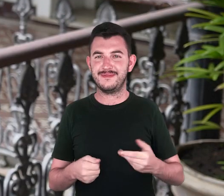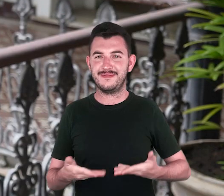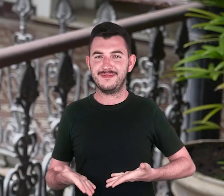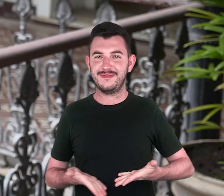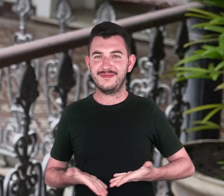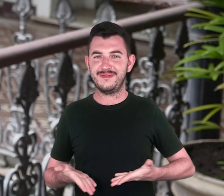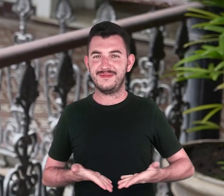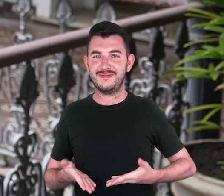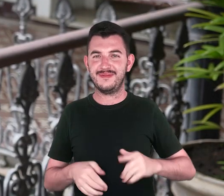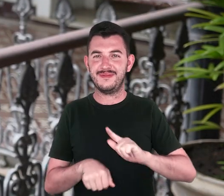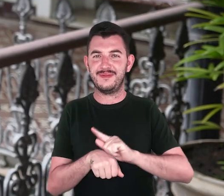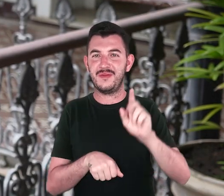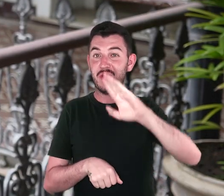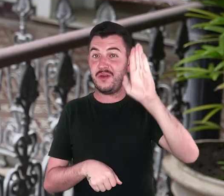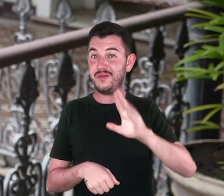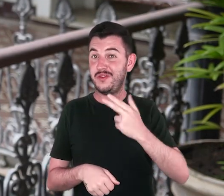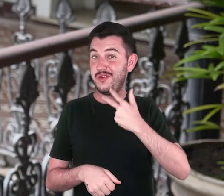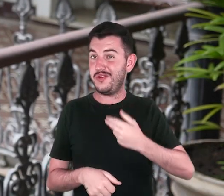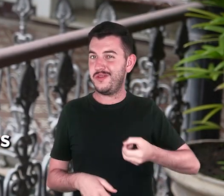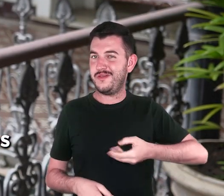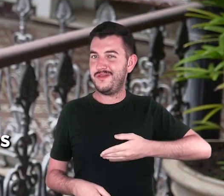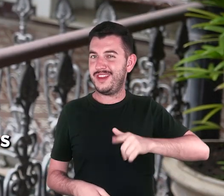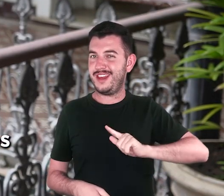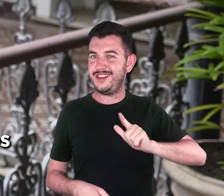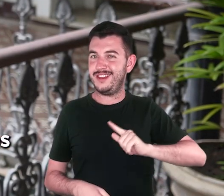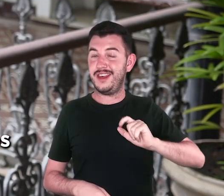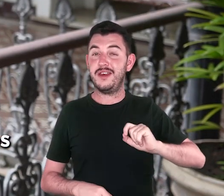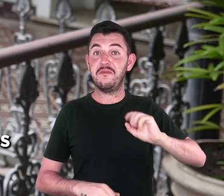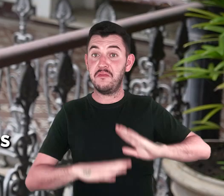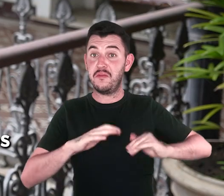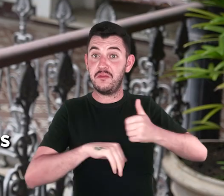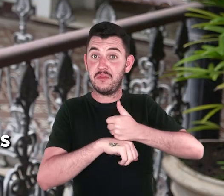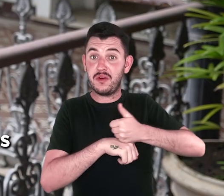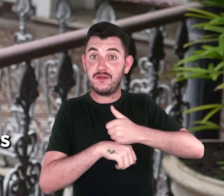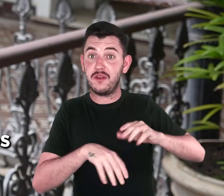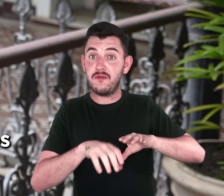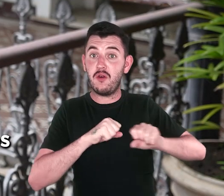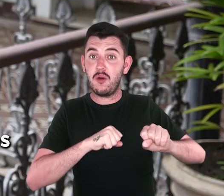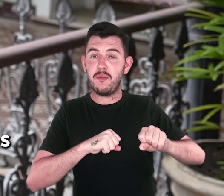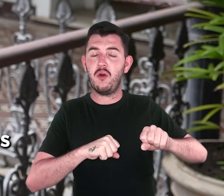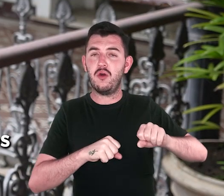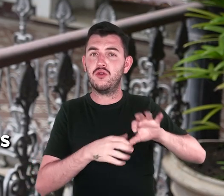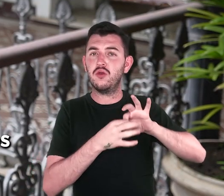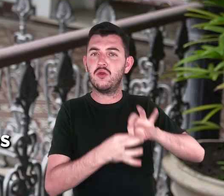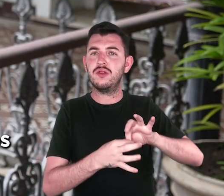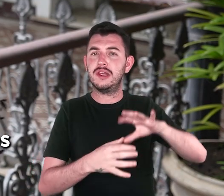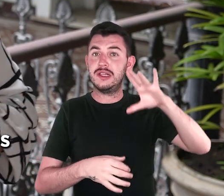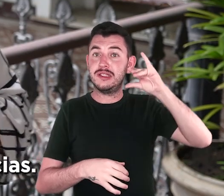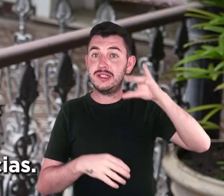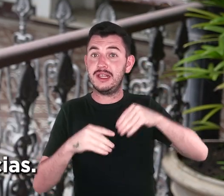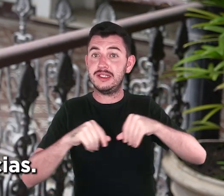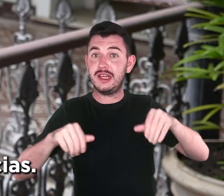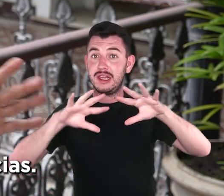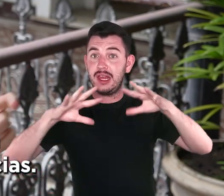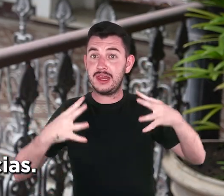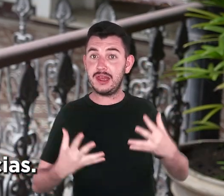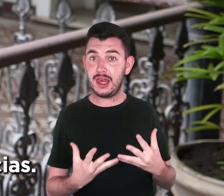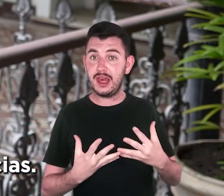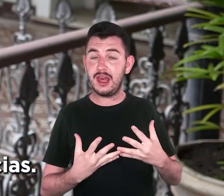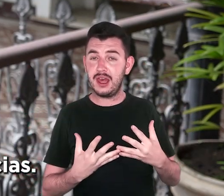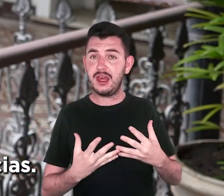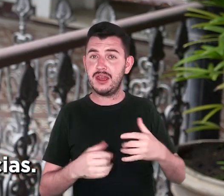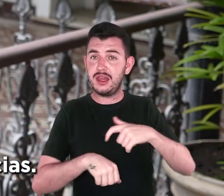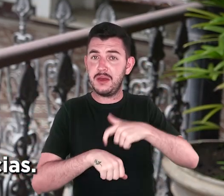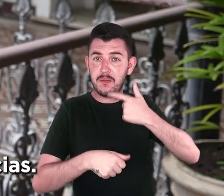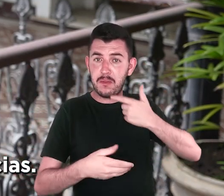O Serviço Geológico do Brasil tem uma novidade para os profissionais recém-formados em áreas das ciências da Terra. O órgão lançou na semana